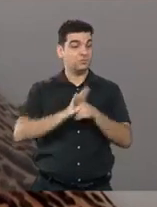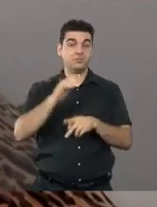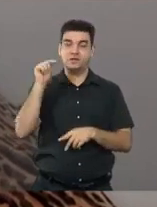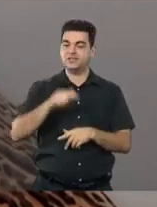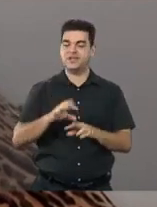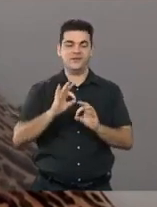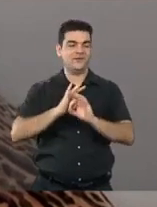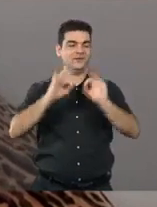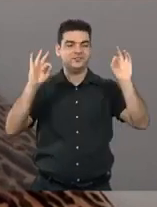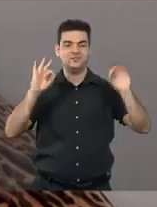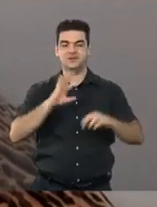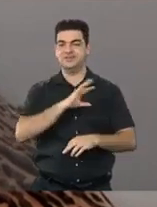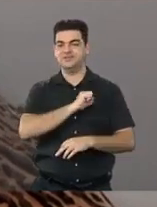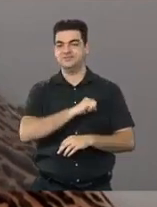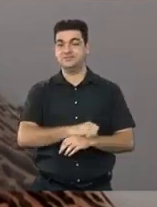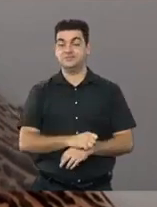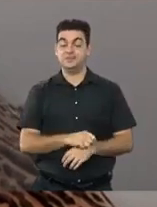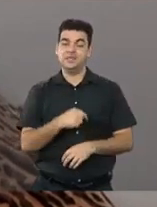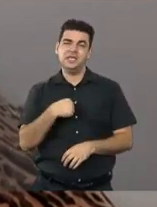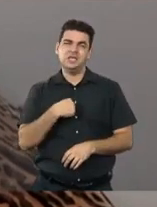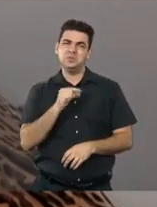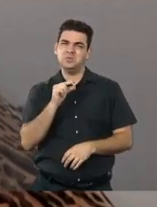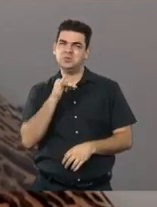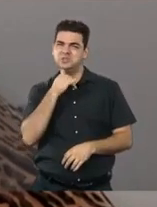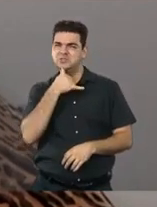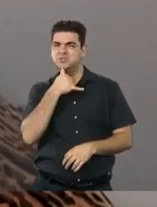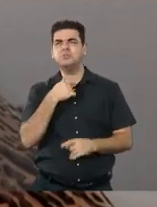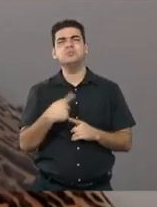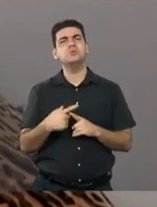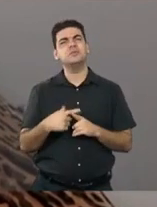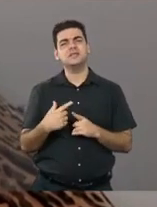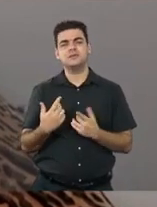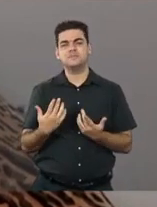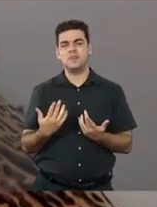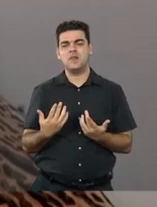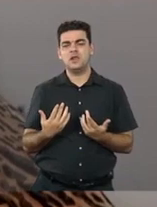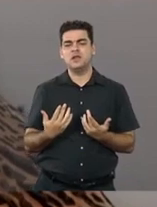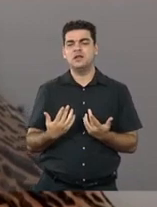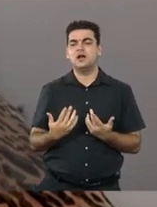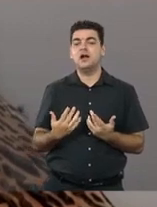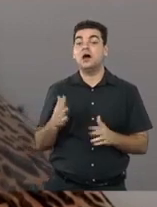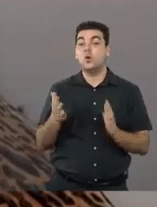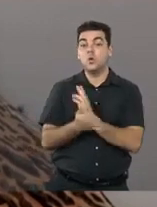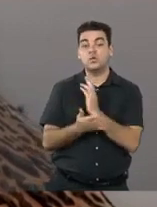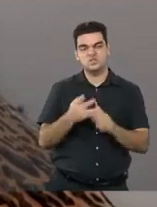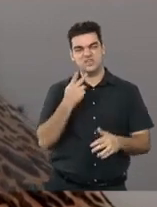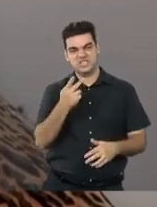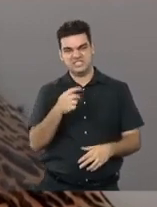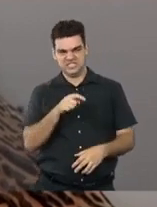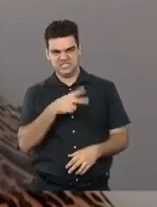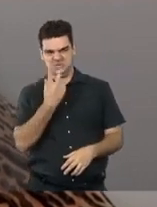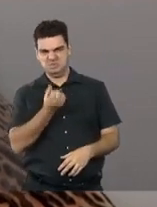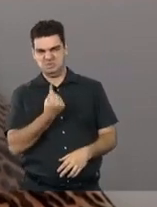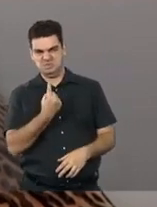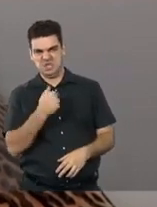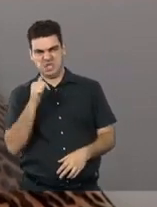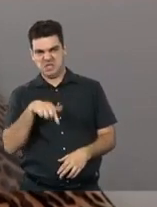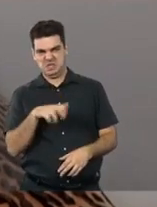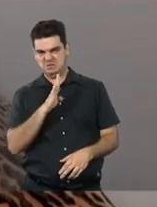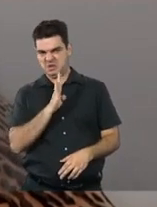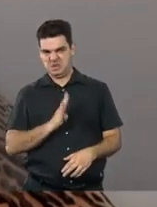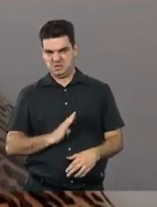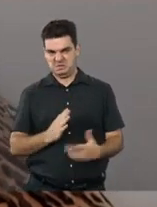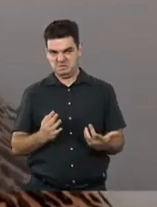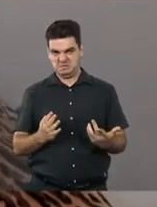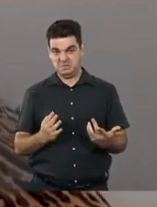espetaculares. E a minha maior tristeza era o brasileiro falar nem parece que é no Brasil, nem parece que é no Brasil, e ele